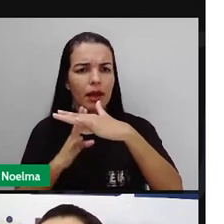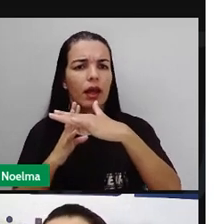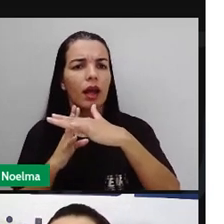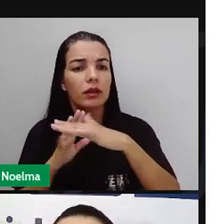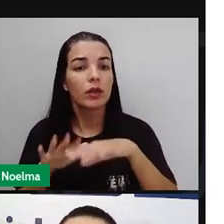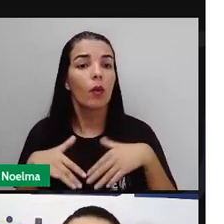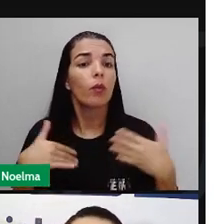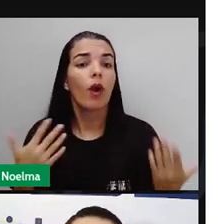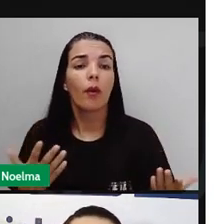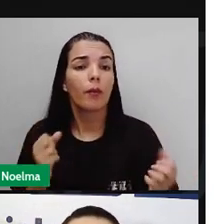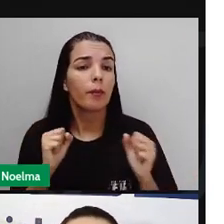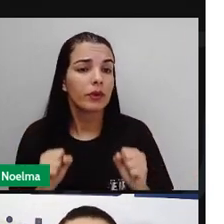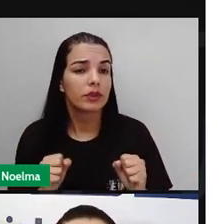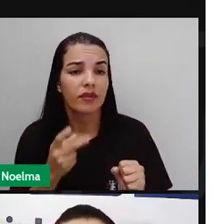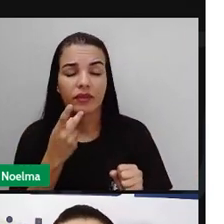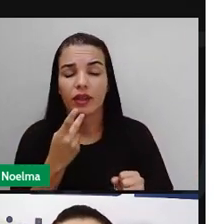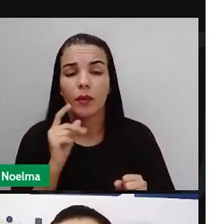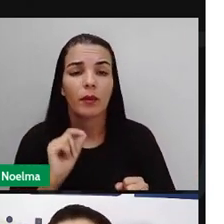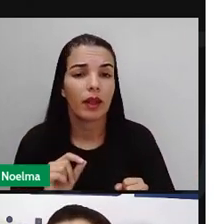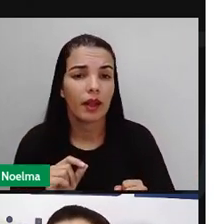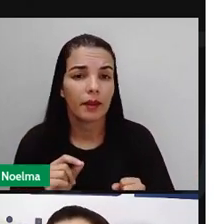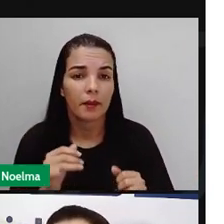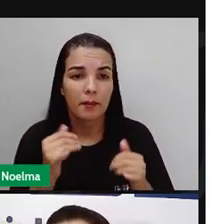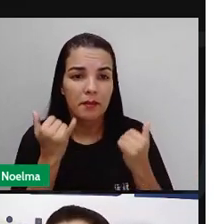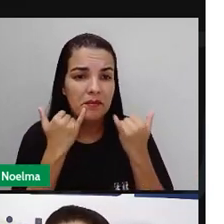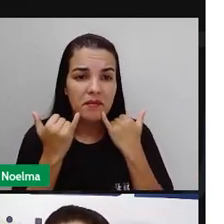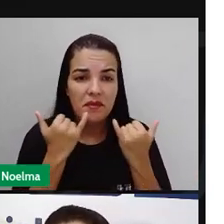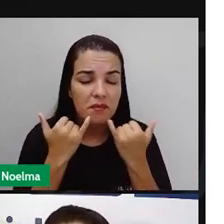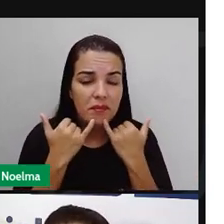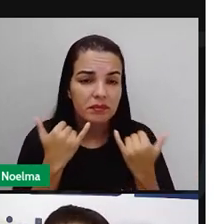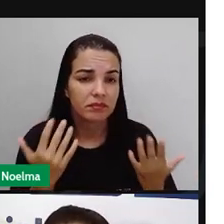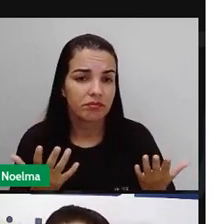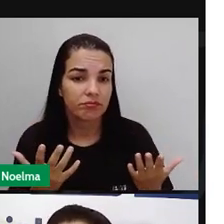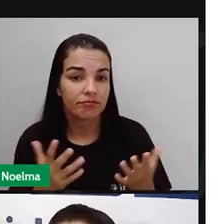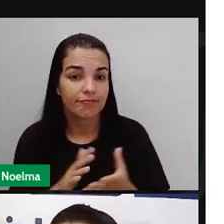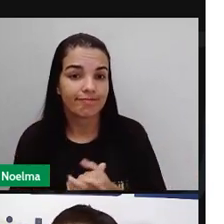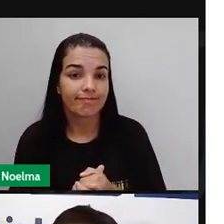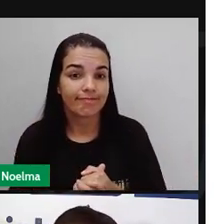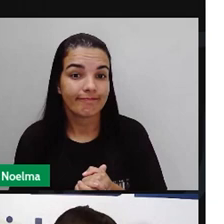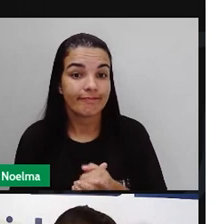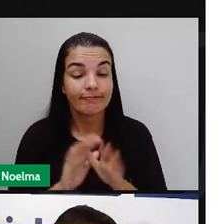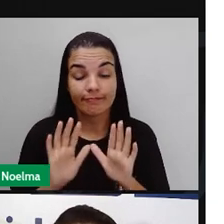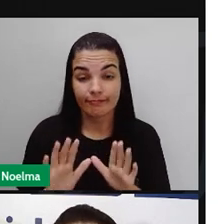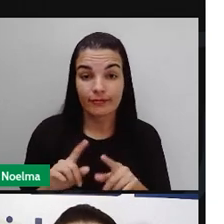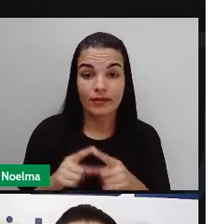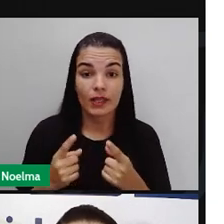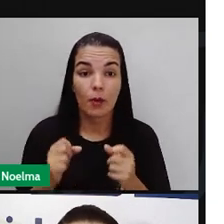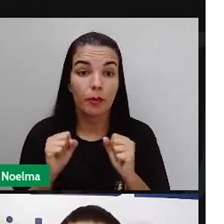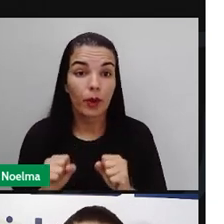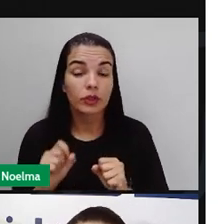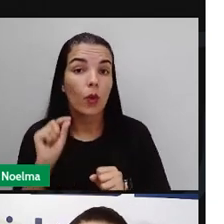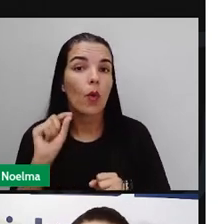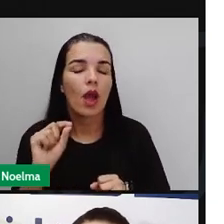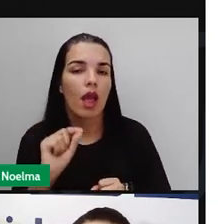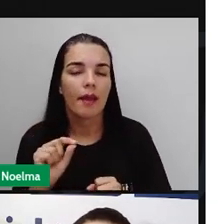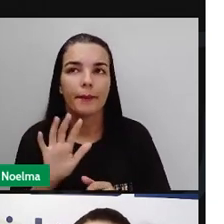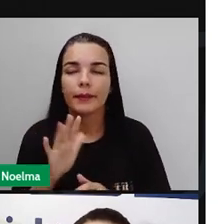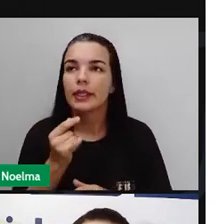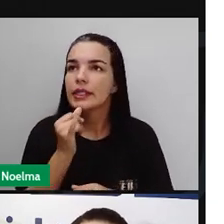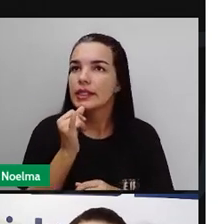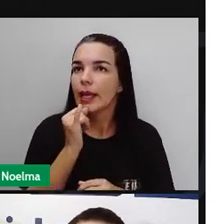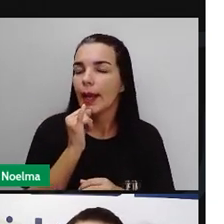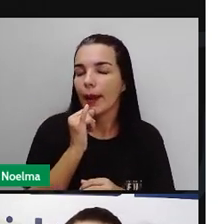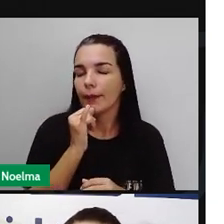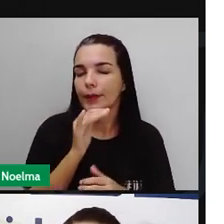outro? Que tipo de propaganda poderia motivar esse indivíduo? Poderia motivar esse indivíduo uma propaganda que